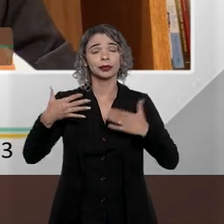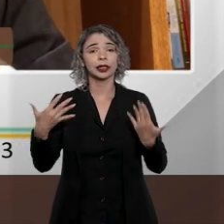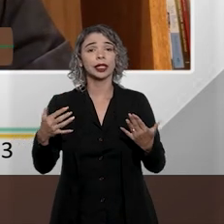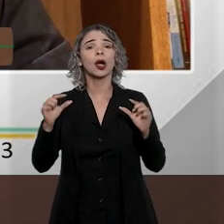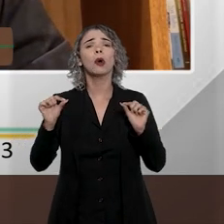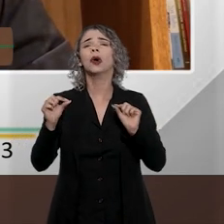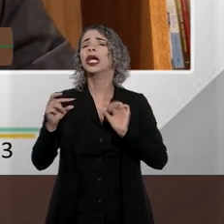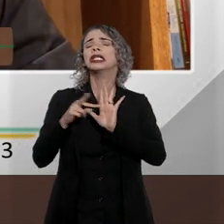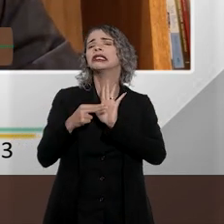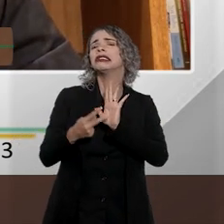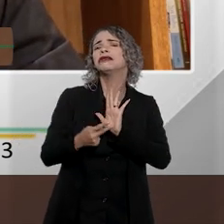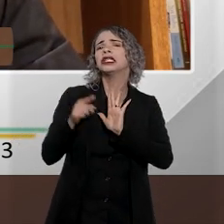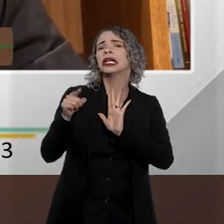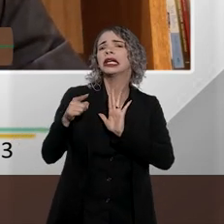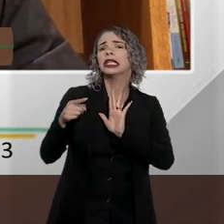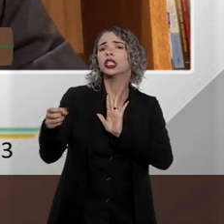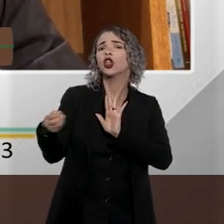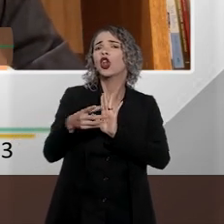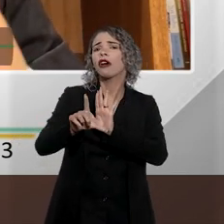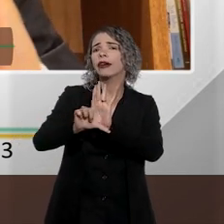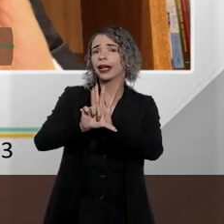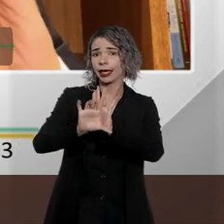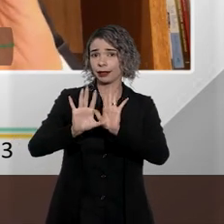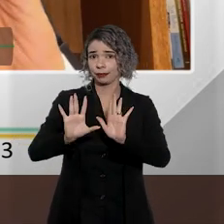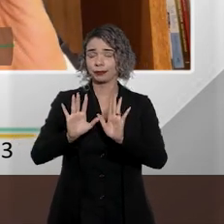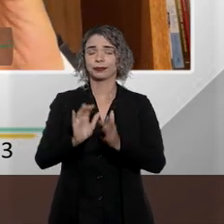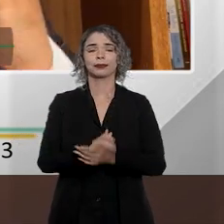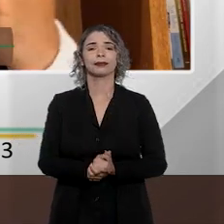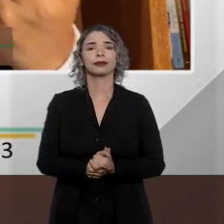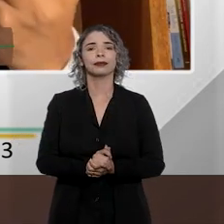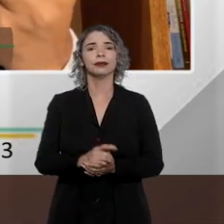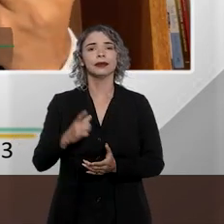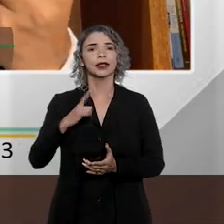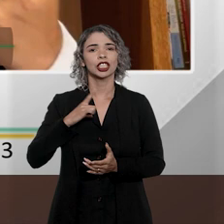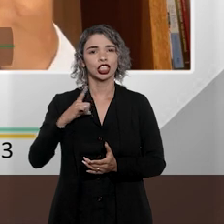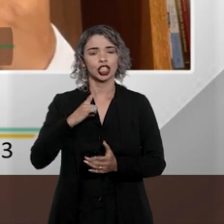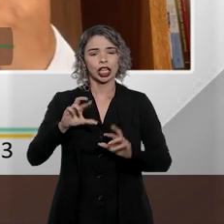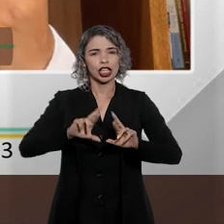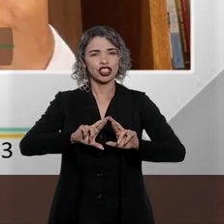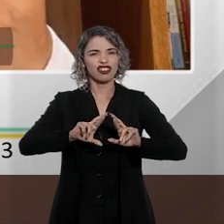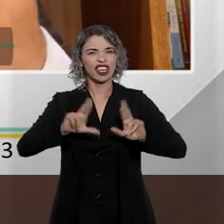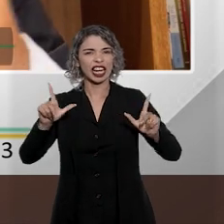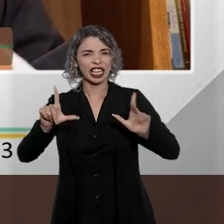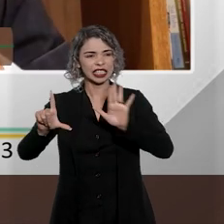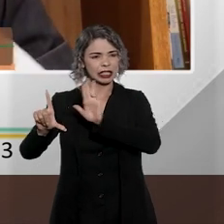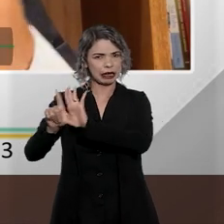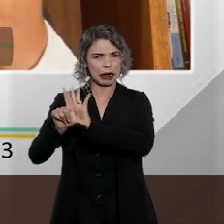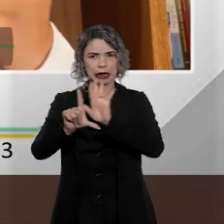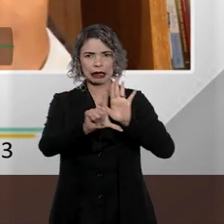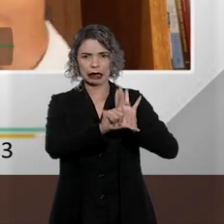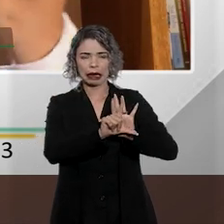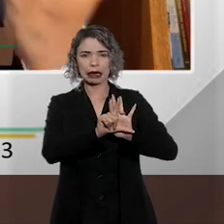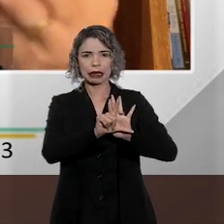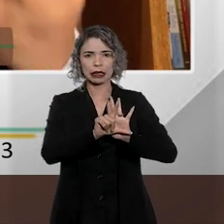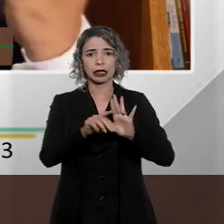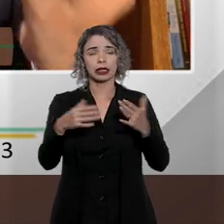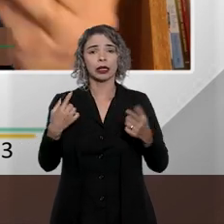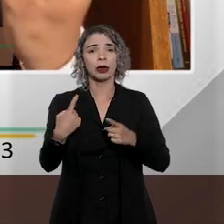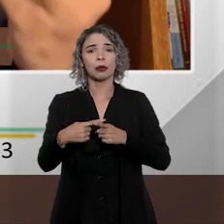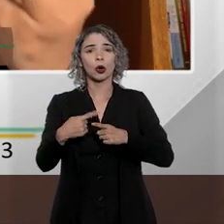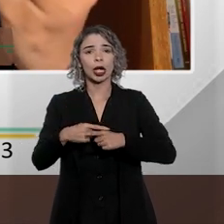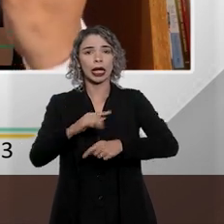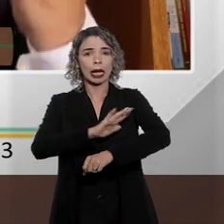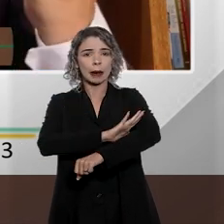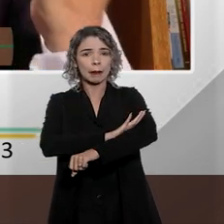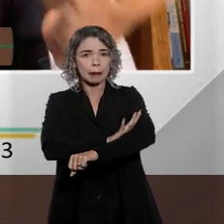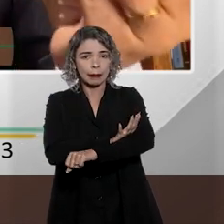em suma, o que é que fez a nova legislação? A gente tinha essa discrepância legislativa, em que a discriminação